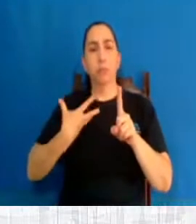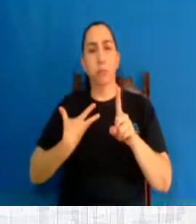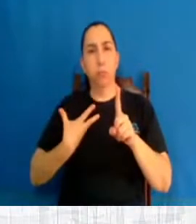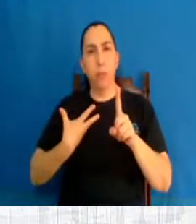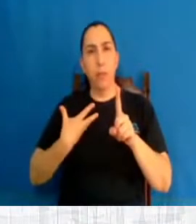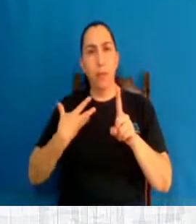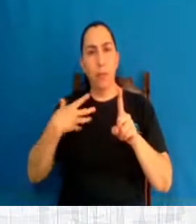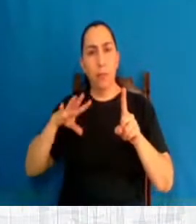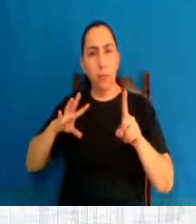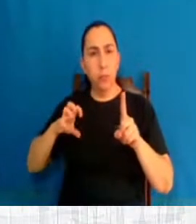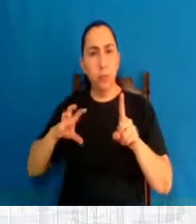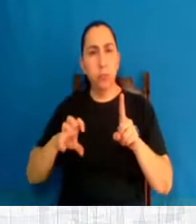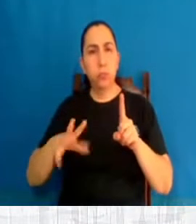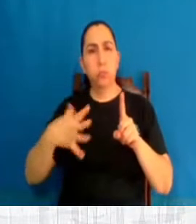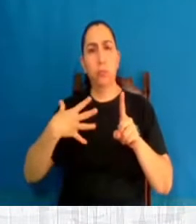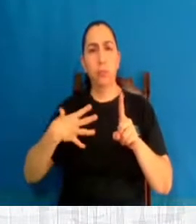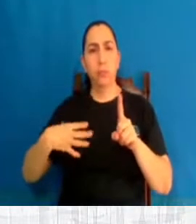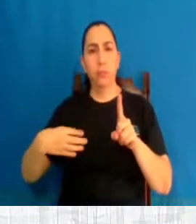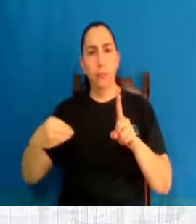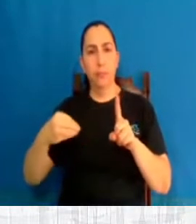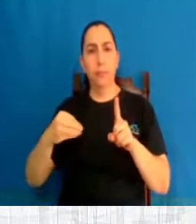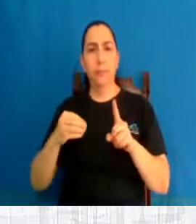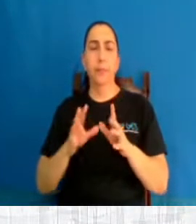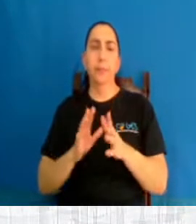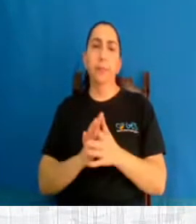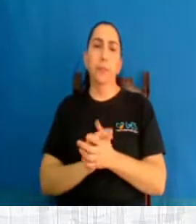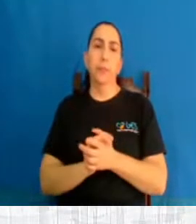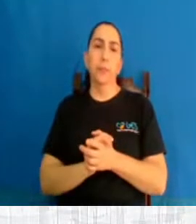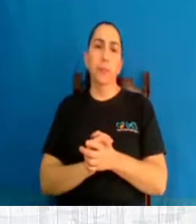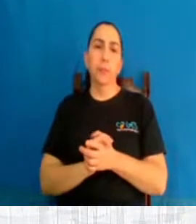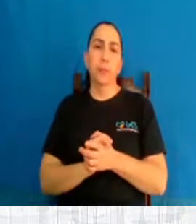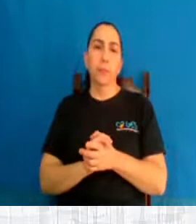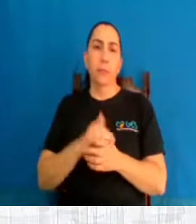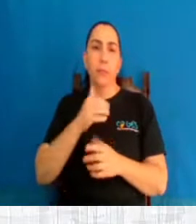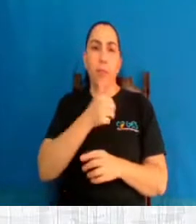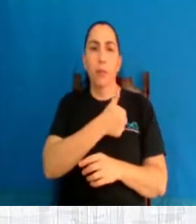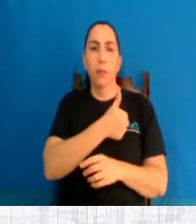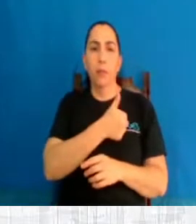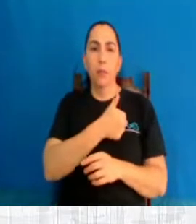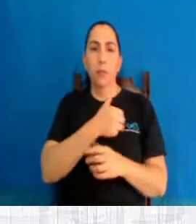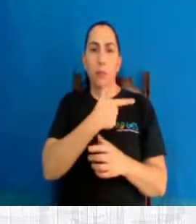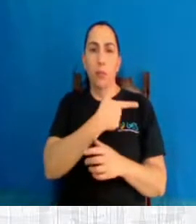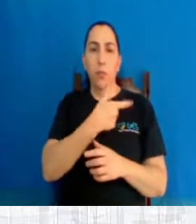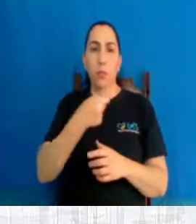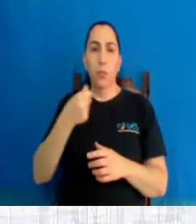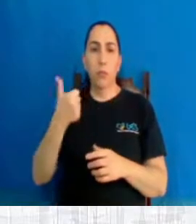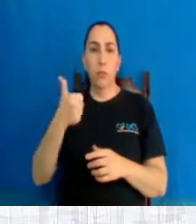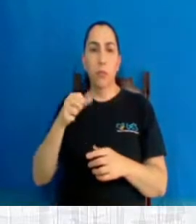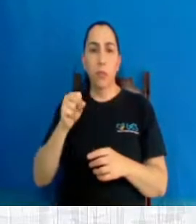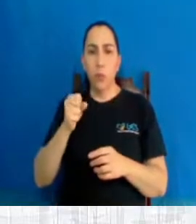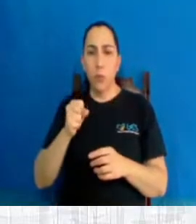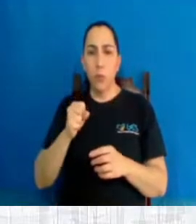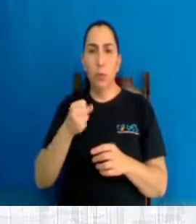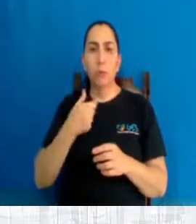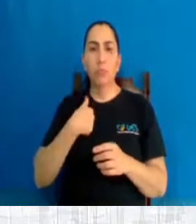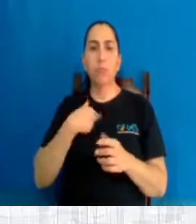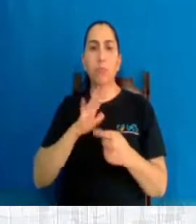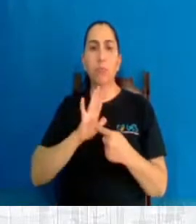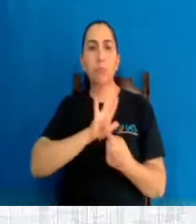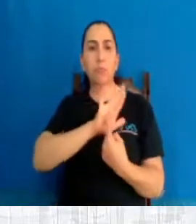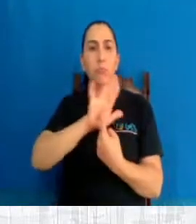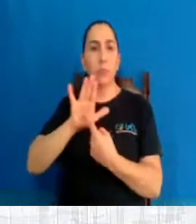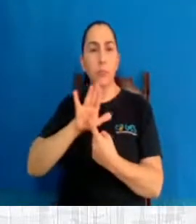intencional, não está falando sobre aborto espontâneo não, tá, pessoal? Mito 18, Adolescentes pobres e negras é que morrem por aborto.